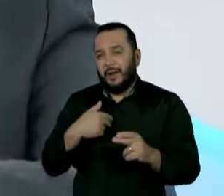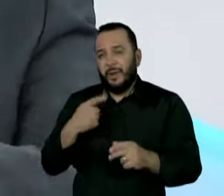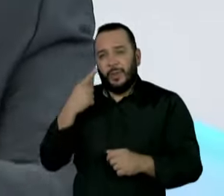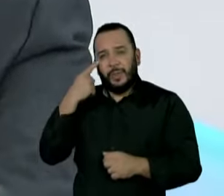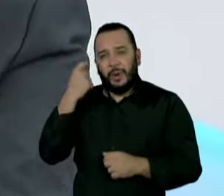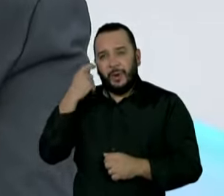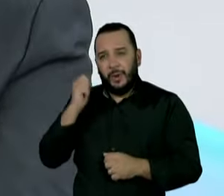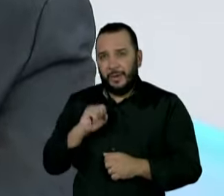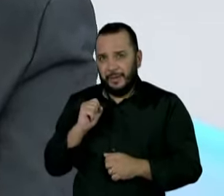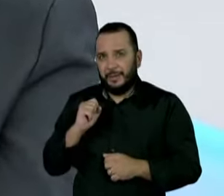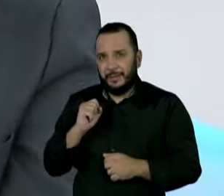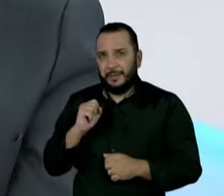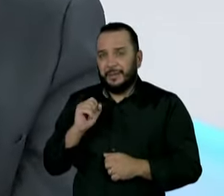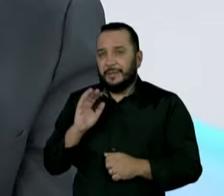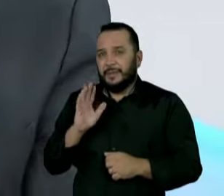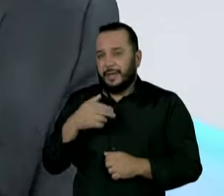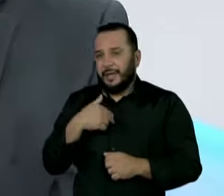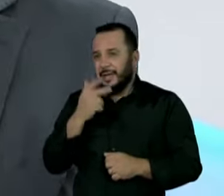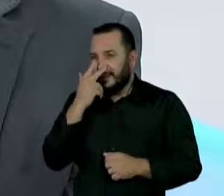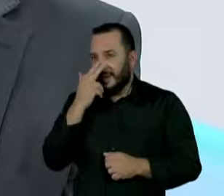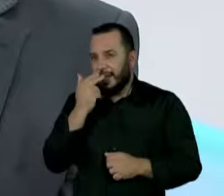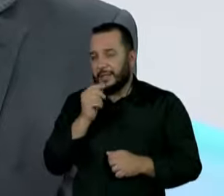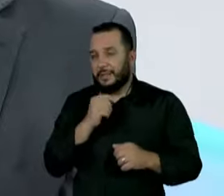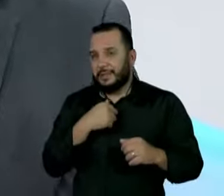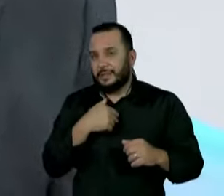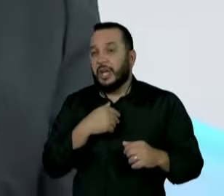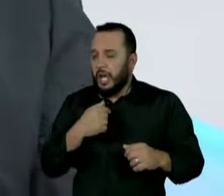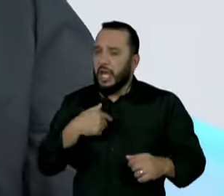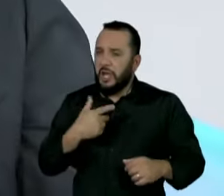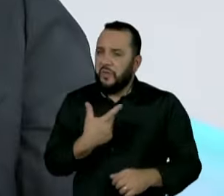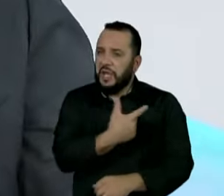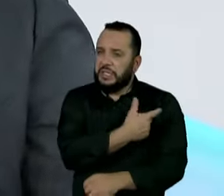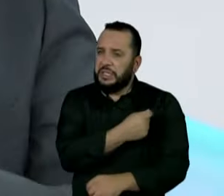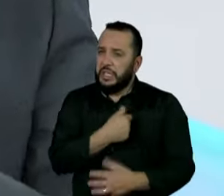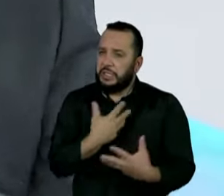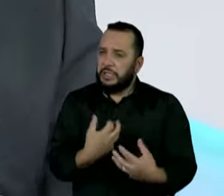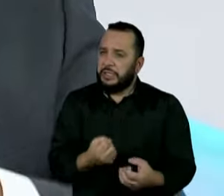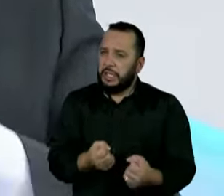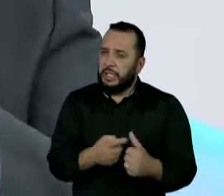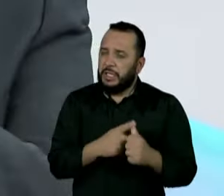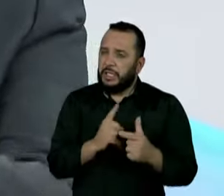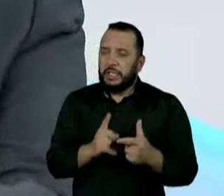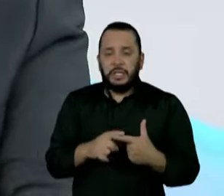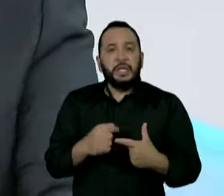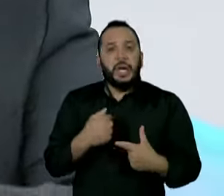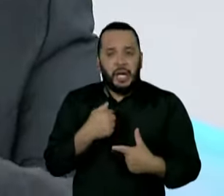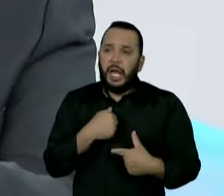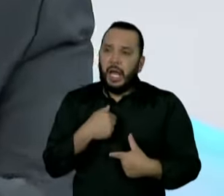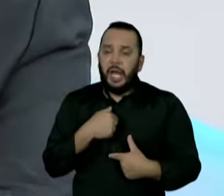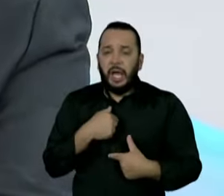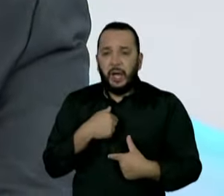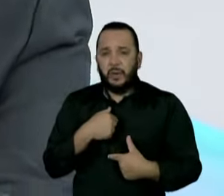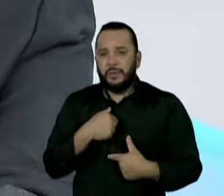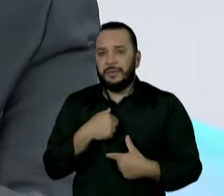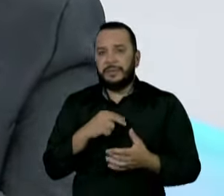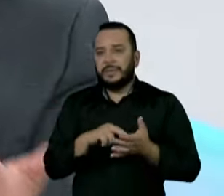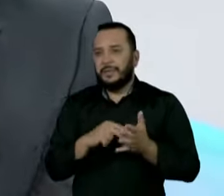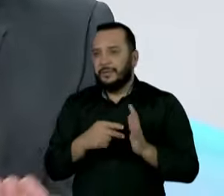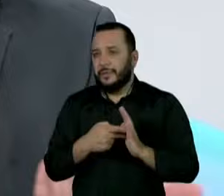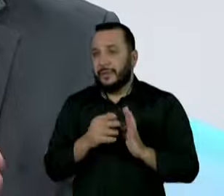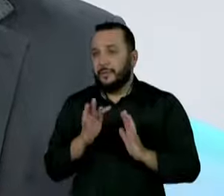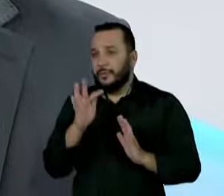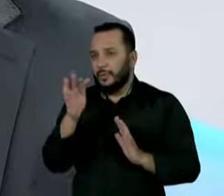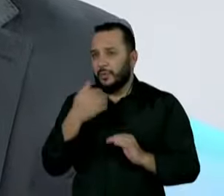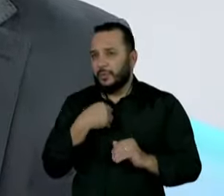a negar o Bolsonaro, devagarzinho, não, eu tomo vacina, eu não sei o que lá, quer ele já está preparando o golpe, mais ou menos